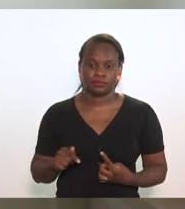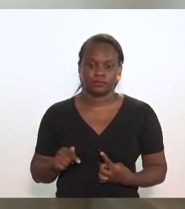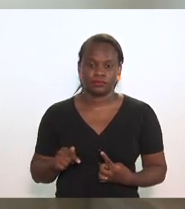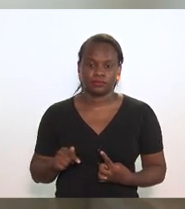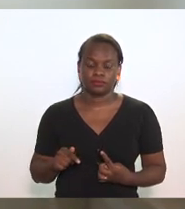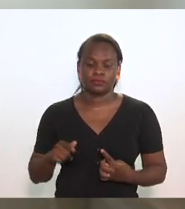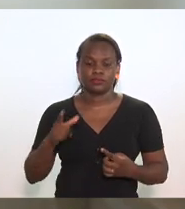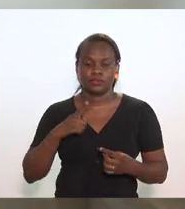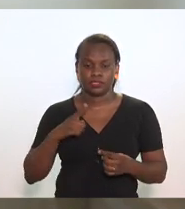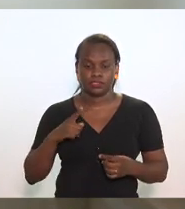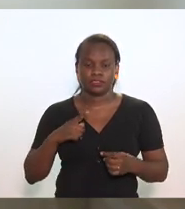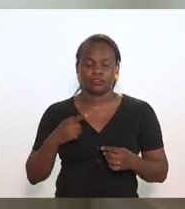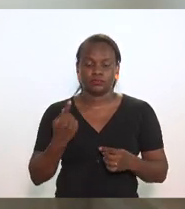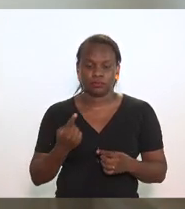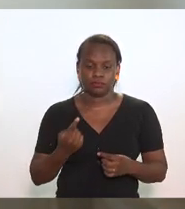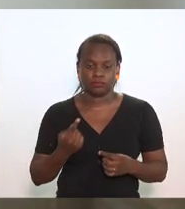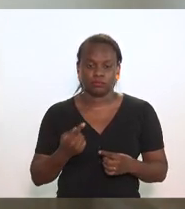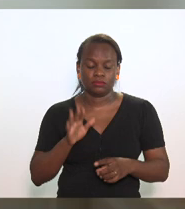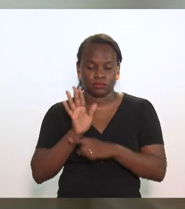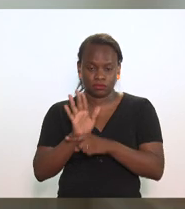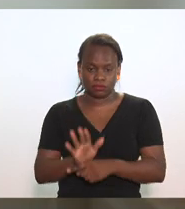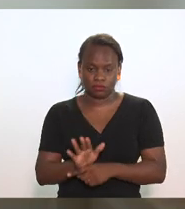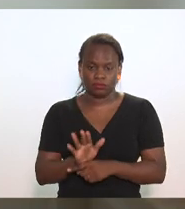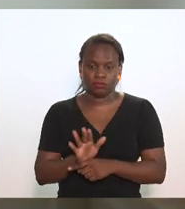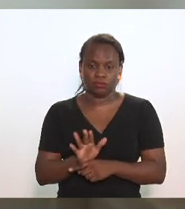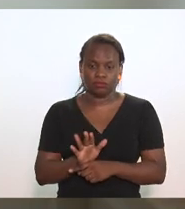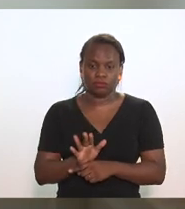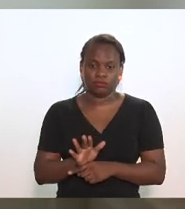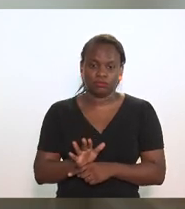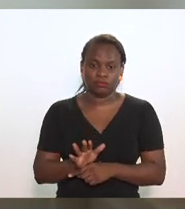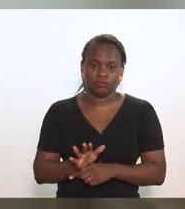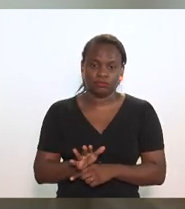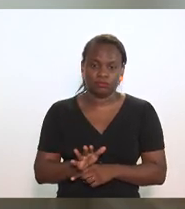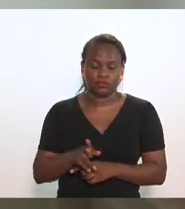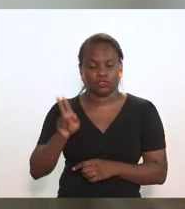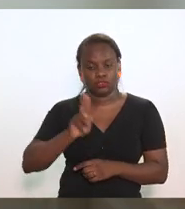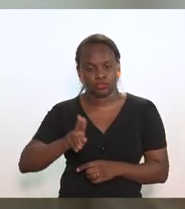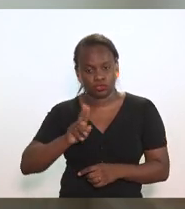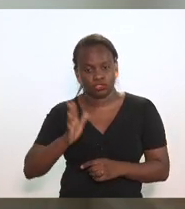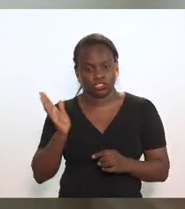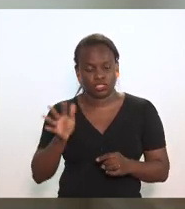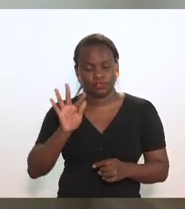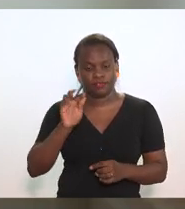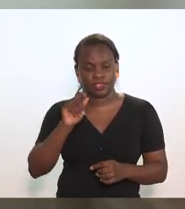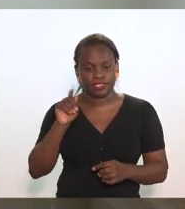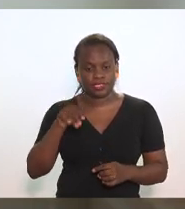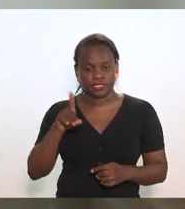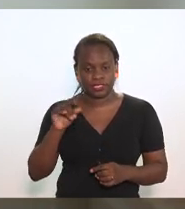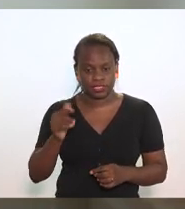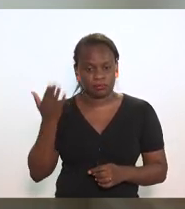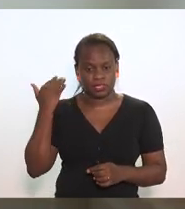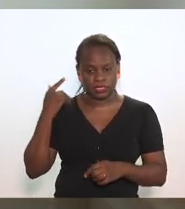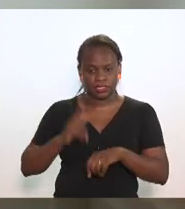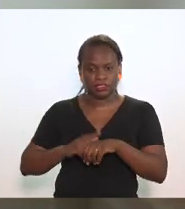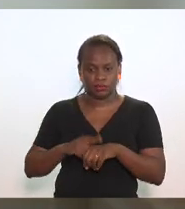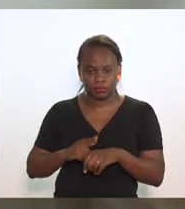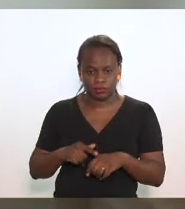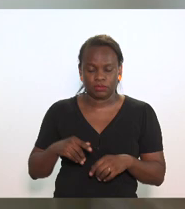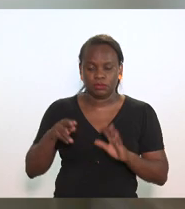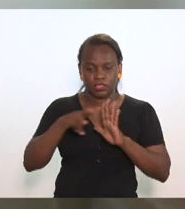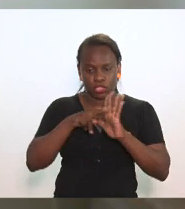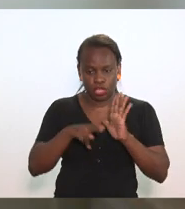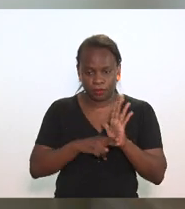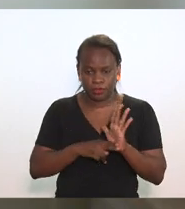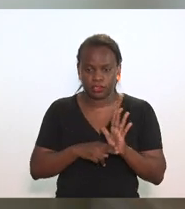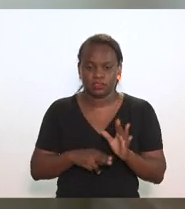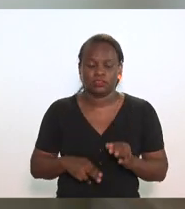dispositivo que foi utilizado pela fazenda há algum tempo uma normativa